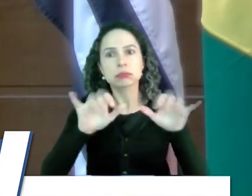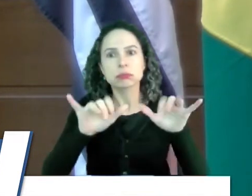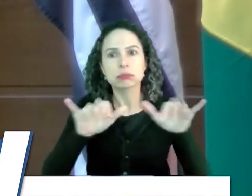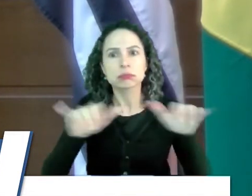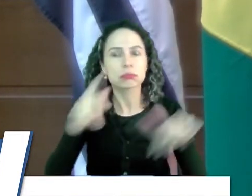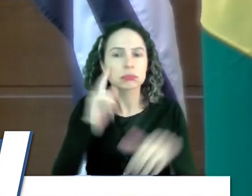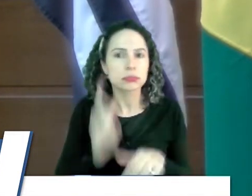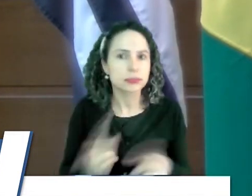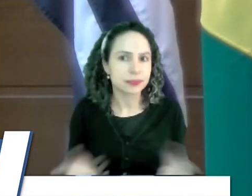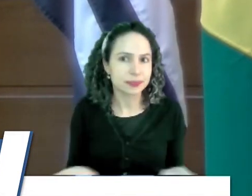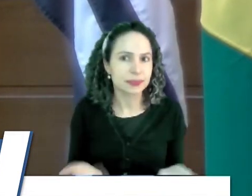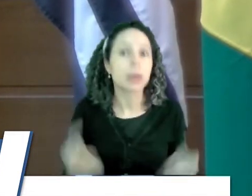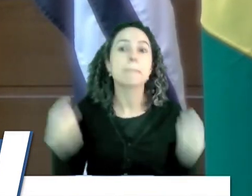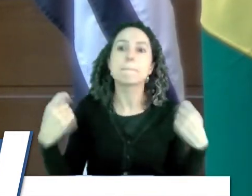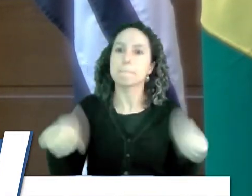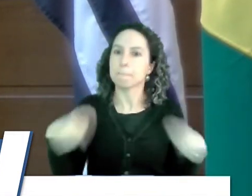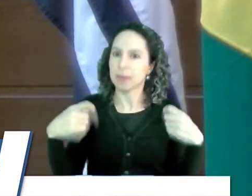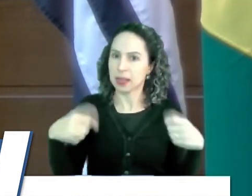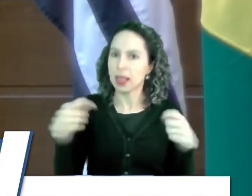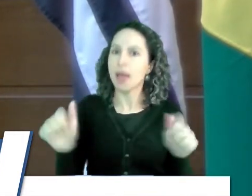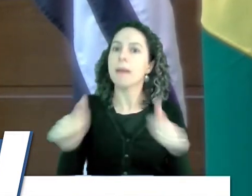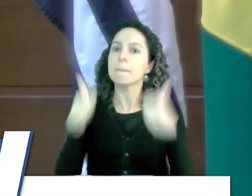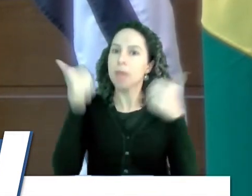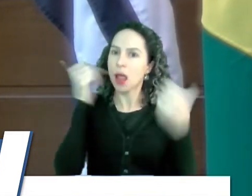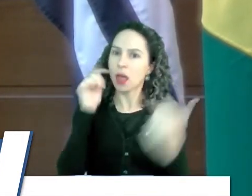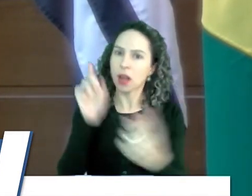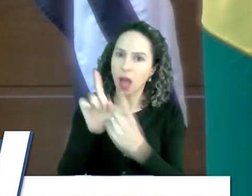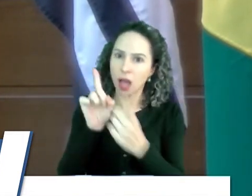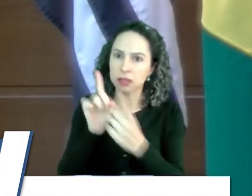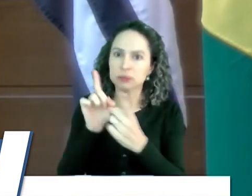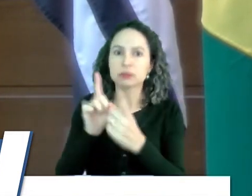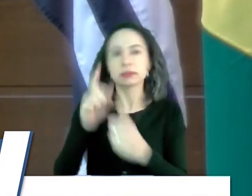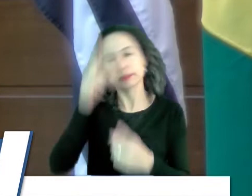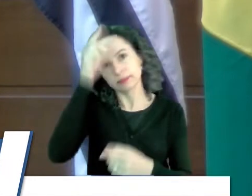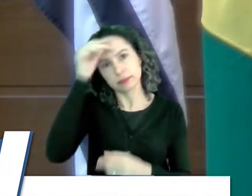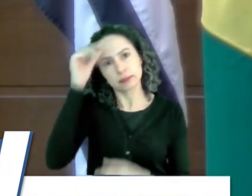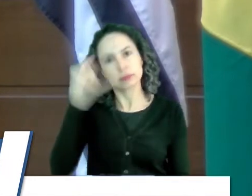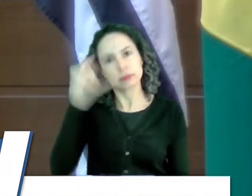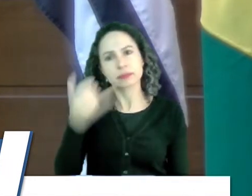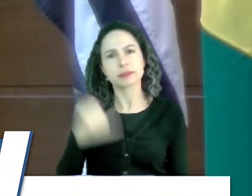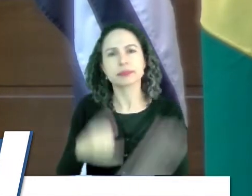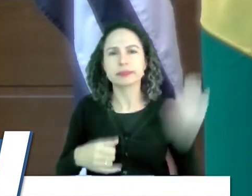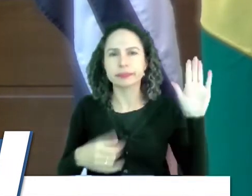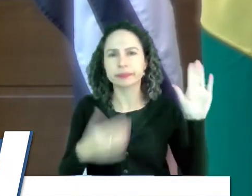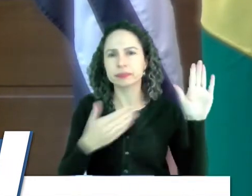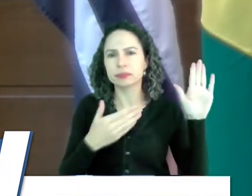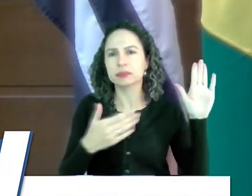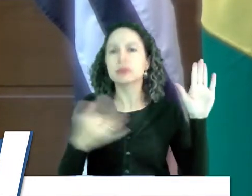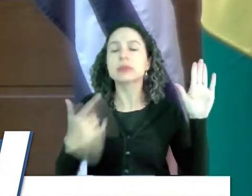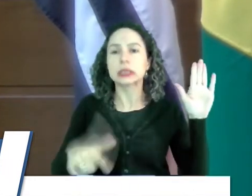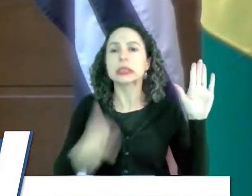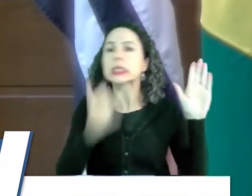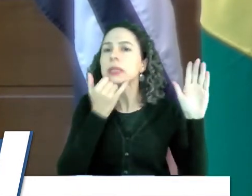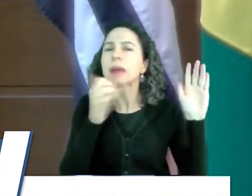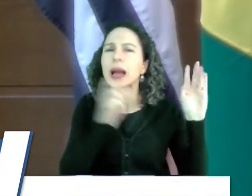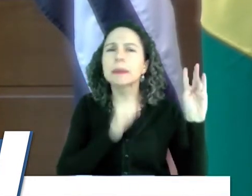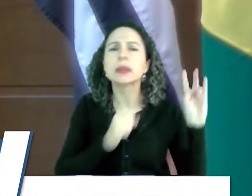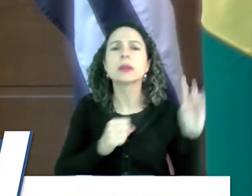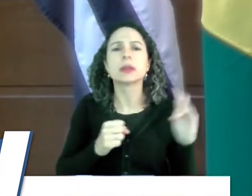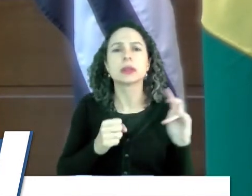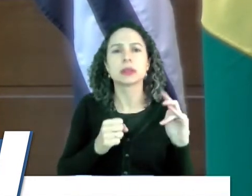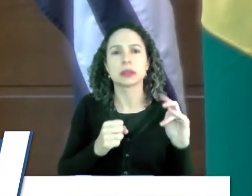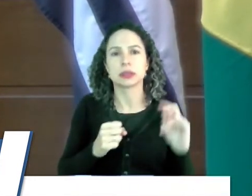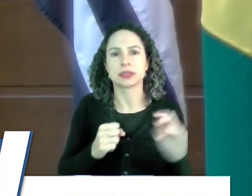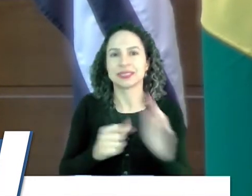precisa de melhorar o atendimento do telefone da prefeitura. Zezinha, que eu te incomodando, desculpe, é rapidinho. Duas vezes também.